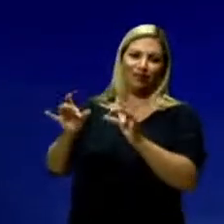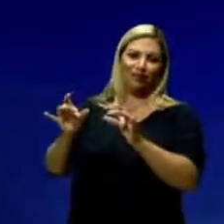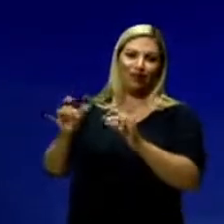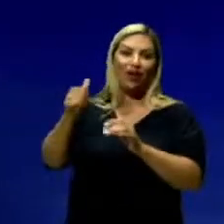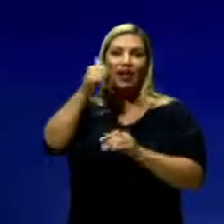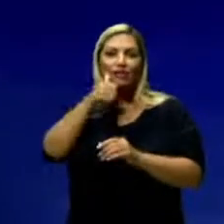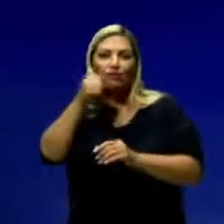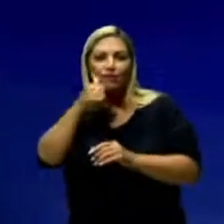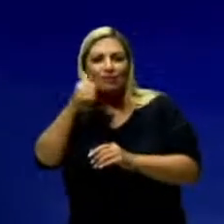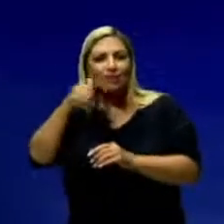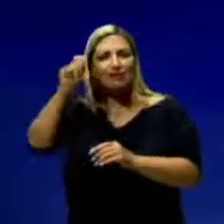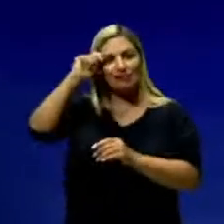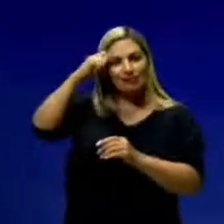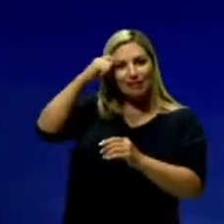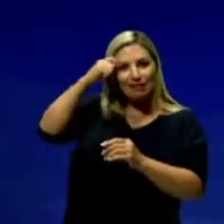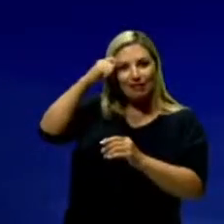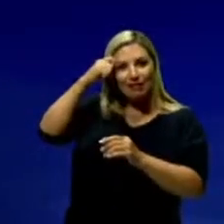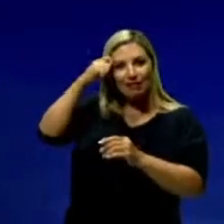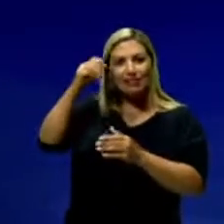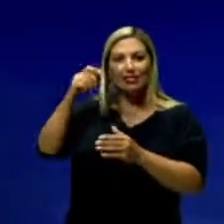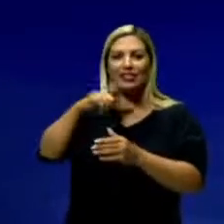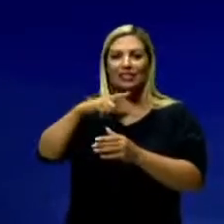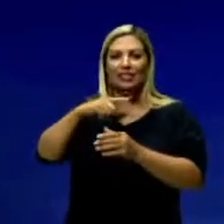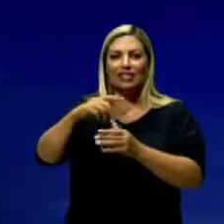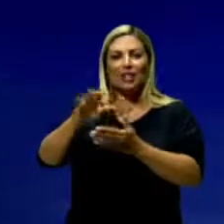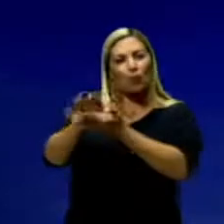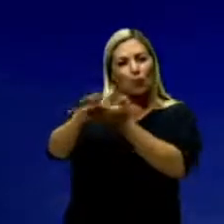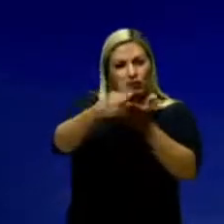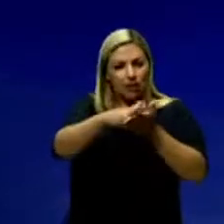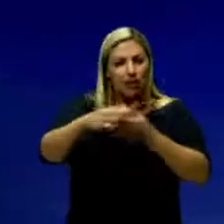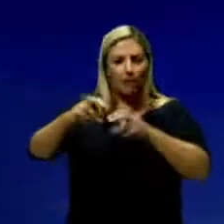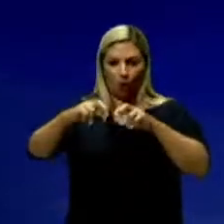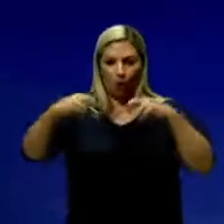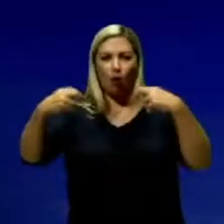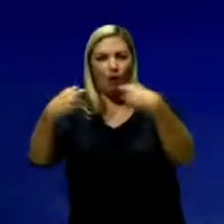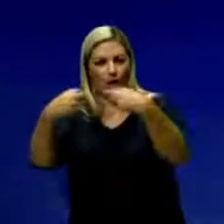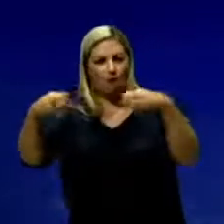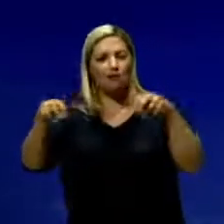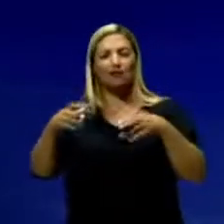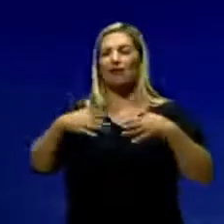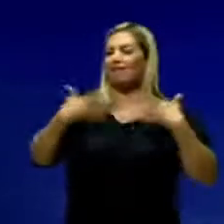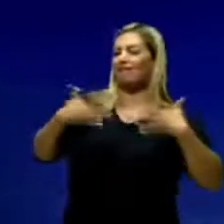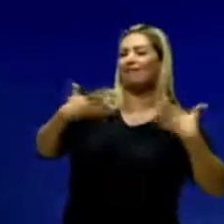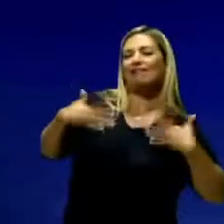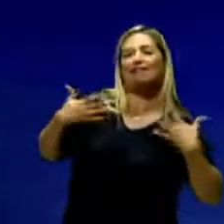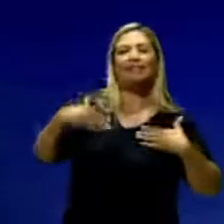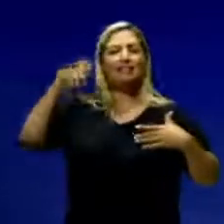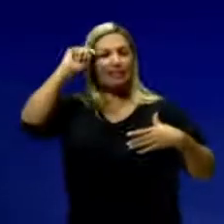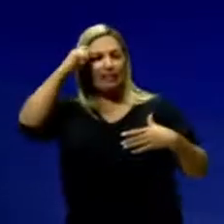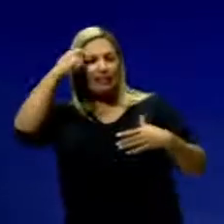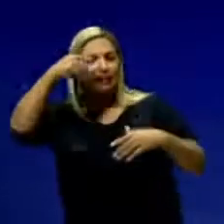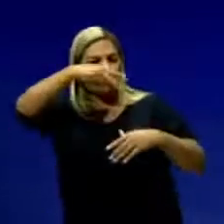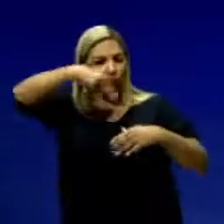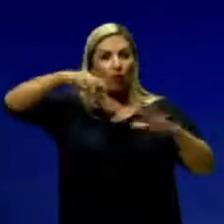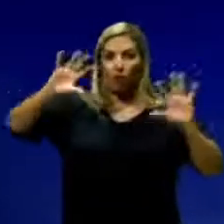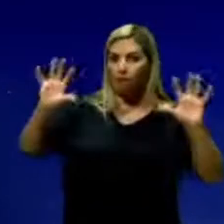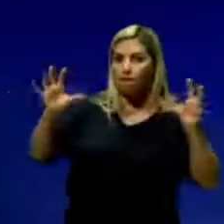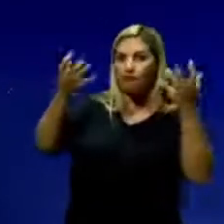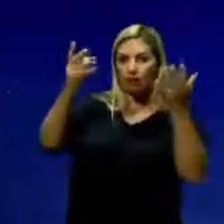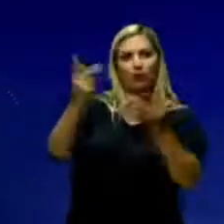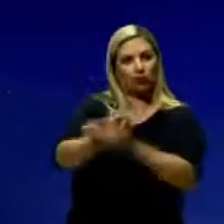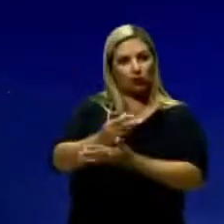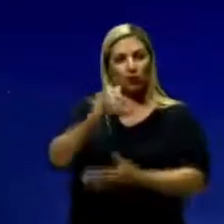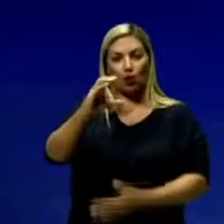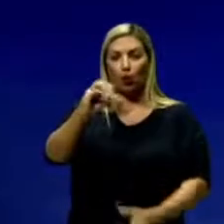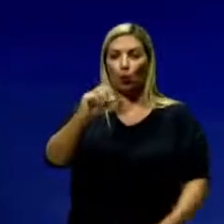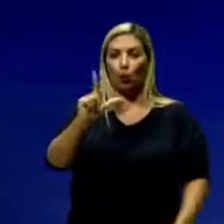as negras, em volta de um samba de roda, com uma alegria gigantesca. Essa é uma festa que acontece em